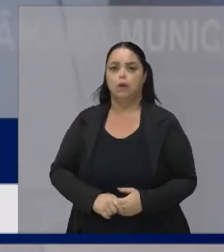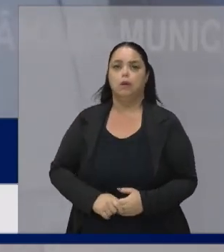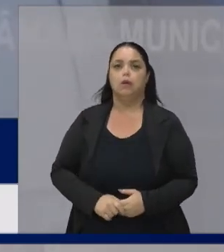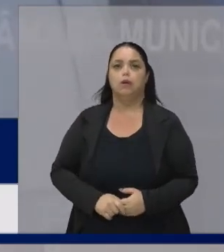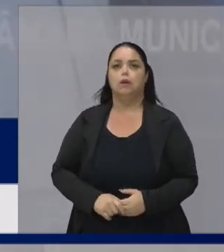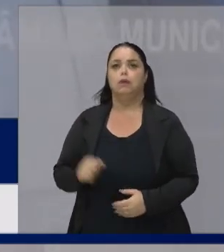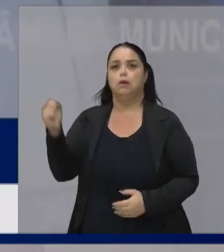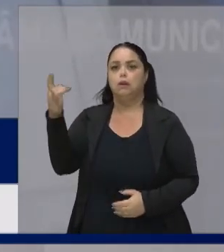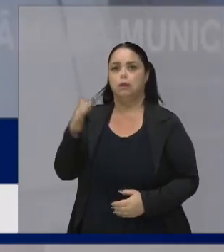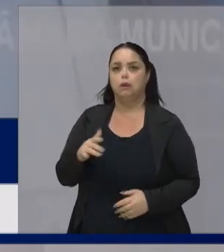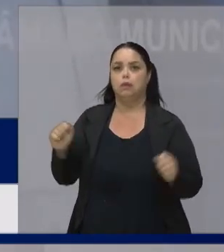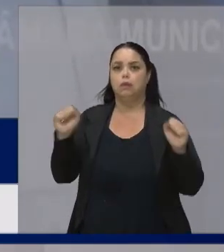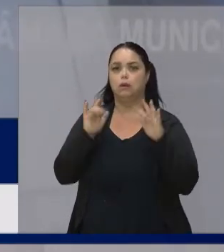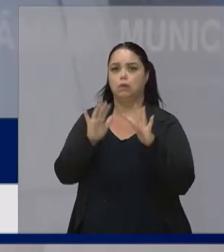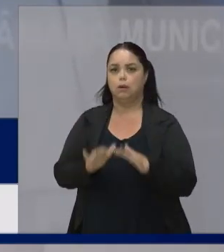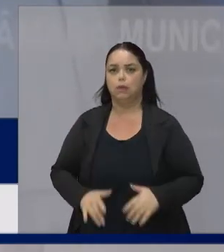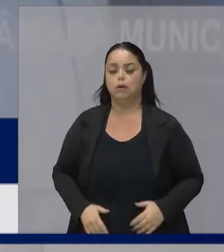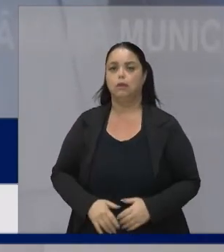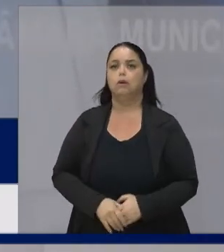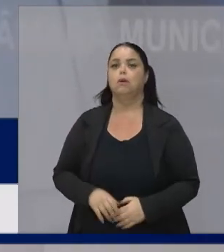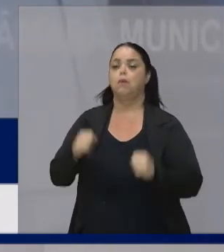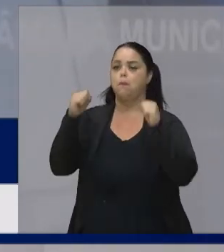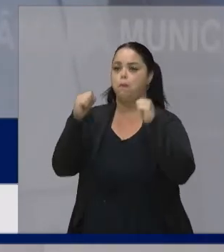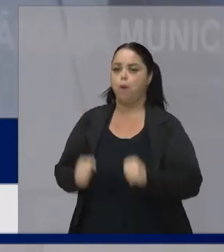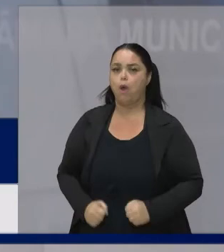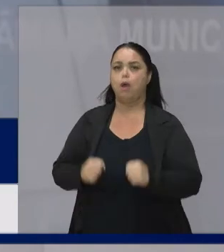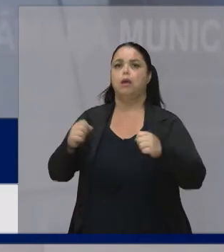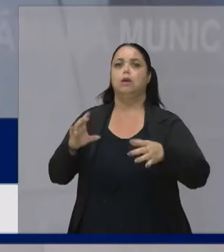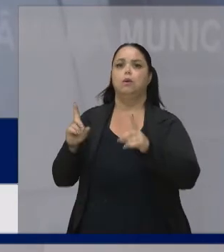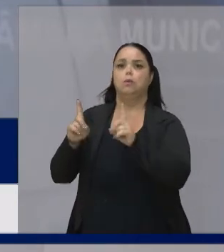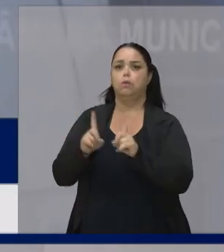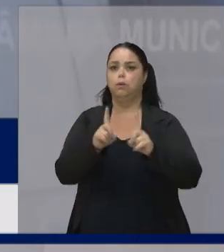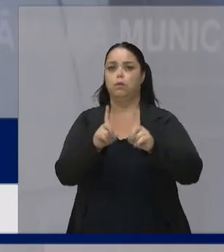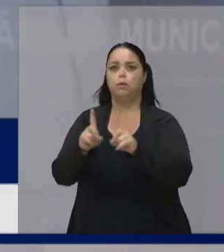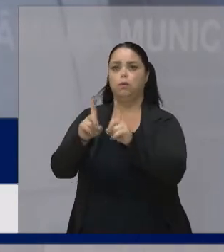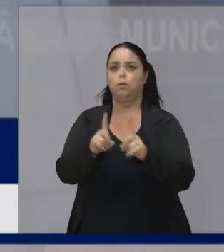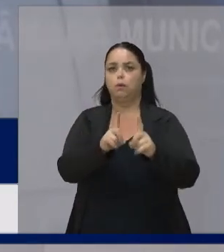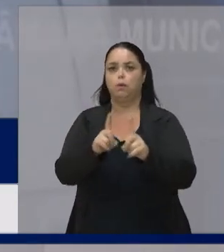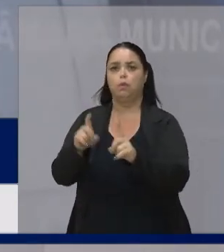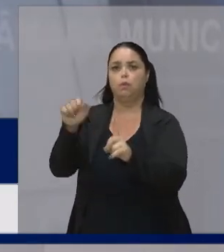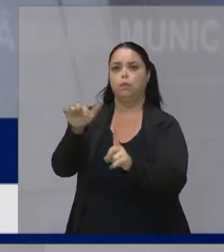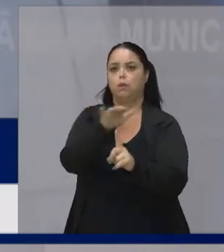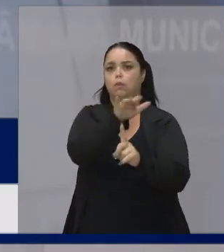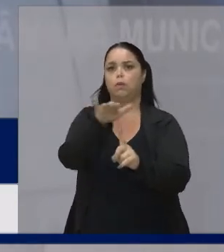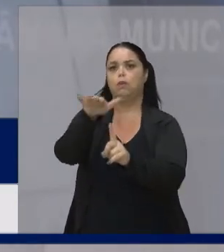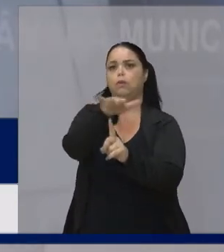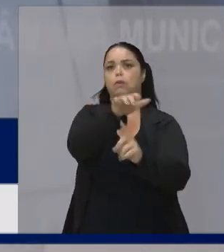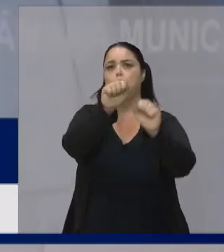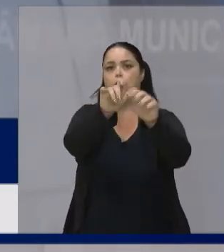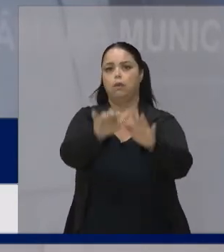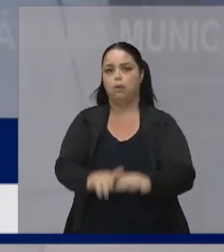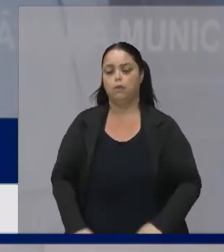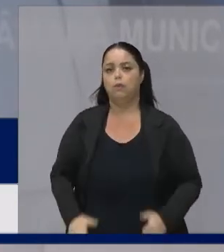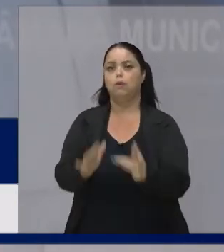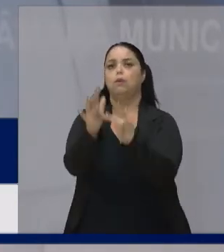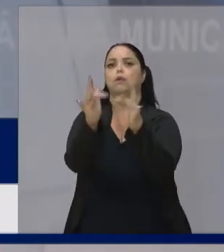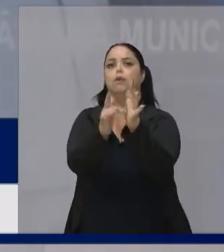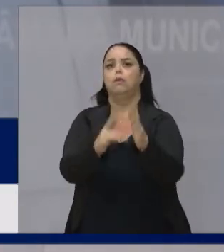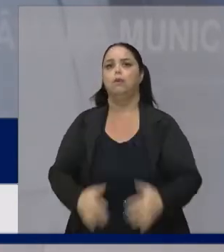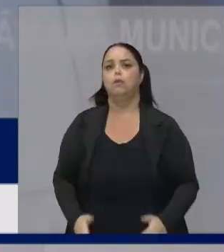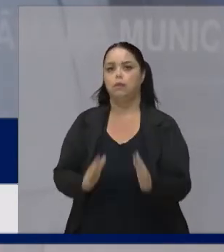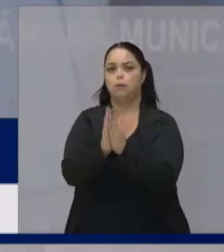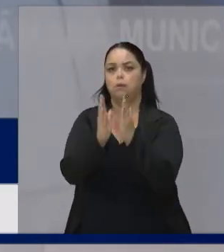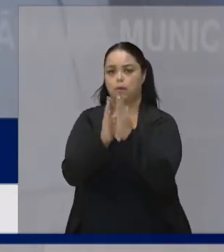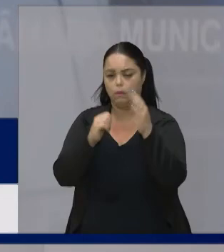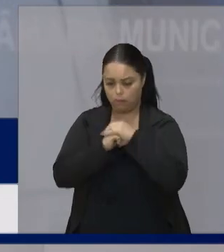a graça, a bênção do Teu poder, da Tua companhia. Seja o Senhor sempre gracioso e nos abençoe. Em Cristo Jesus nos olhamos.